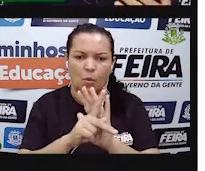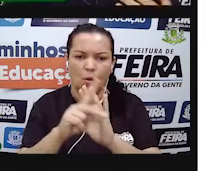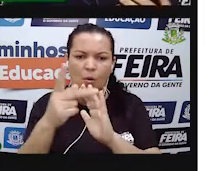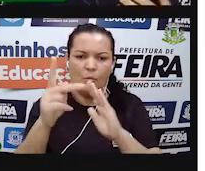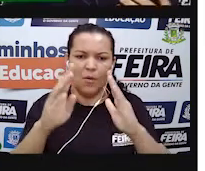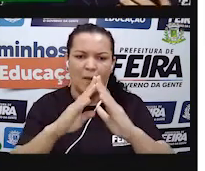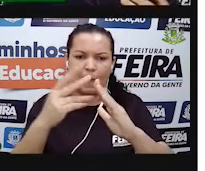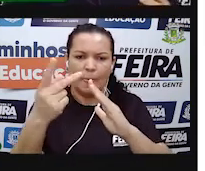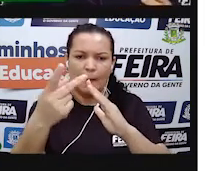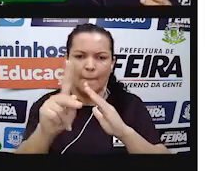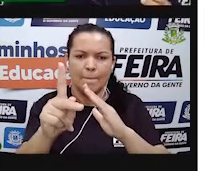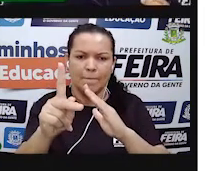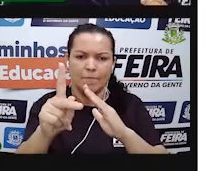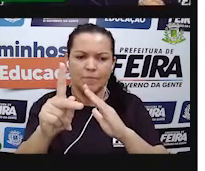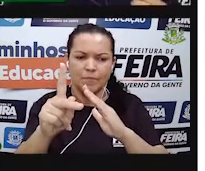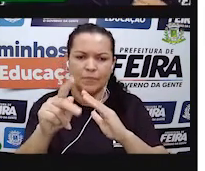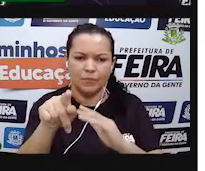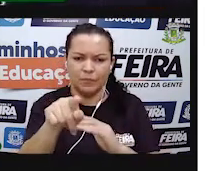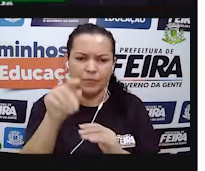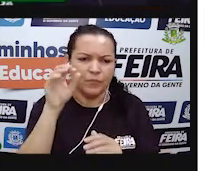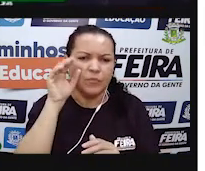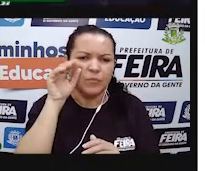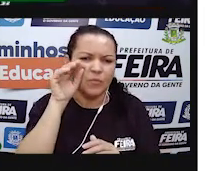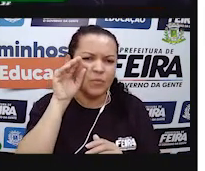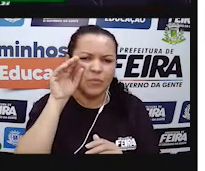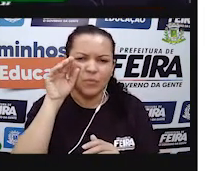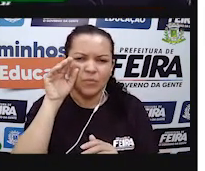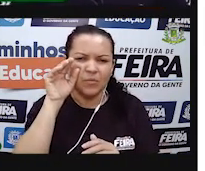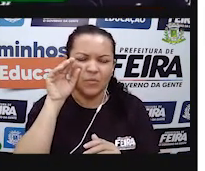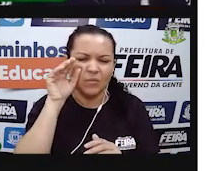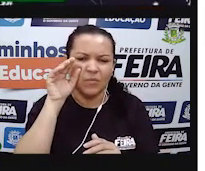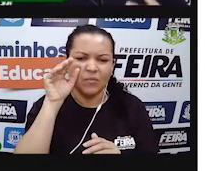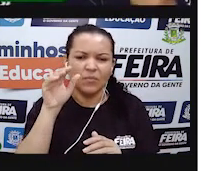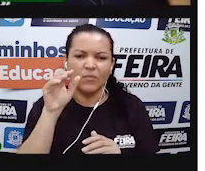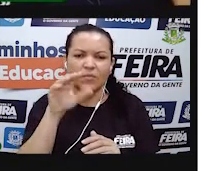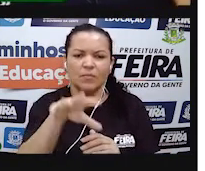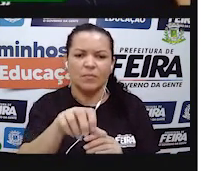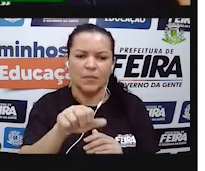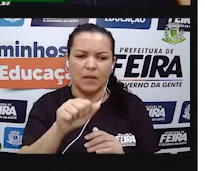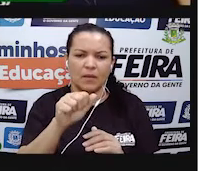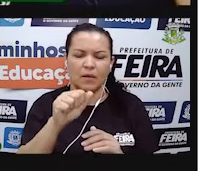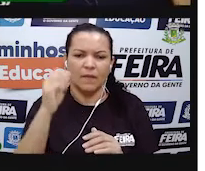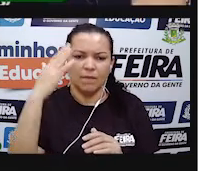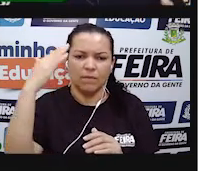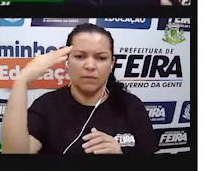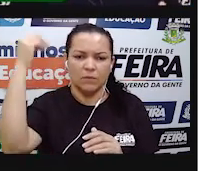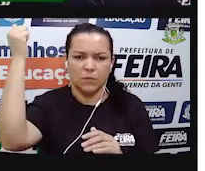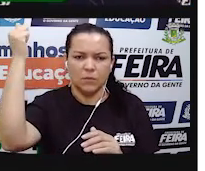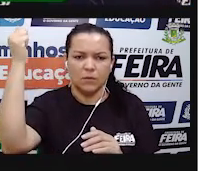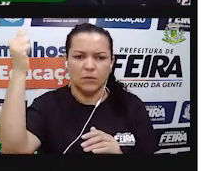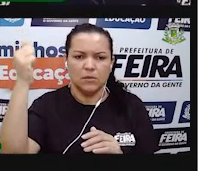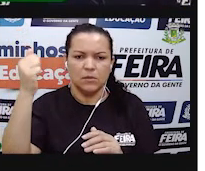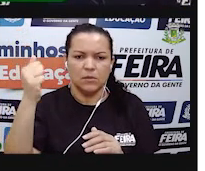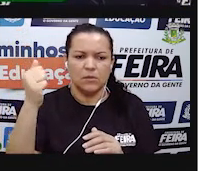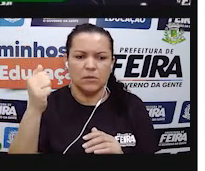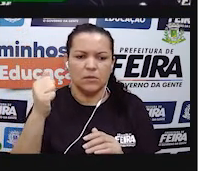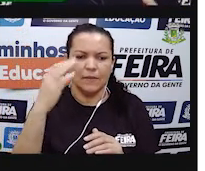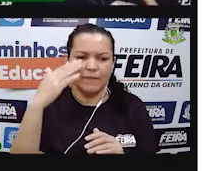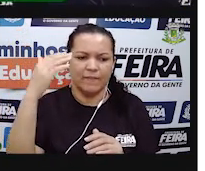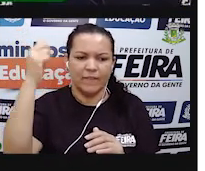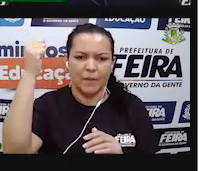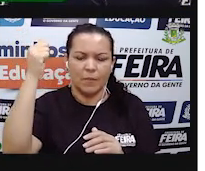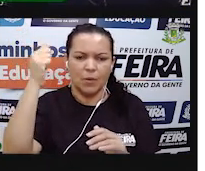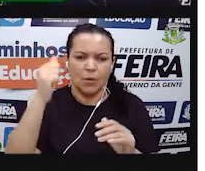mensal de energia elétrica da sua casa? Você já teve curiosidade de pegar a